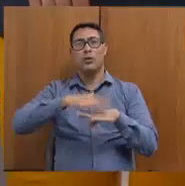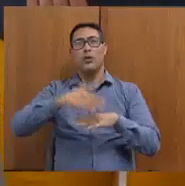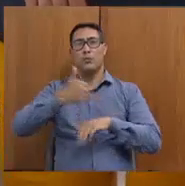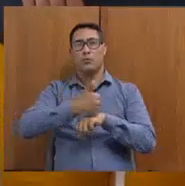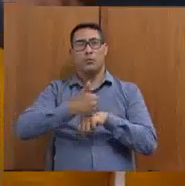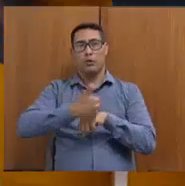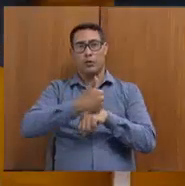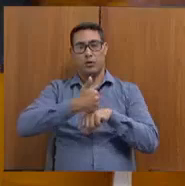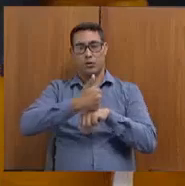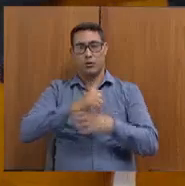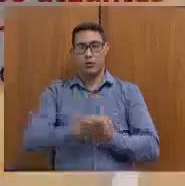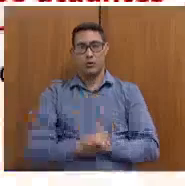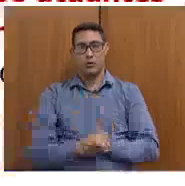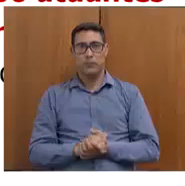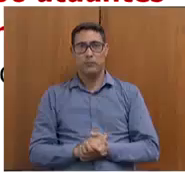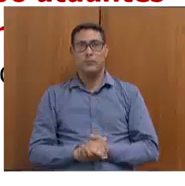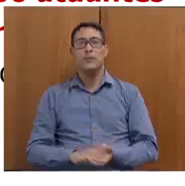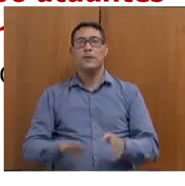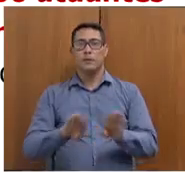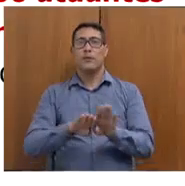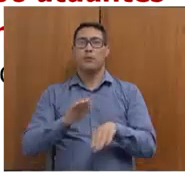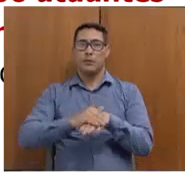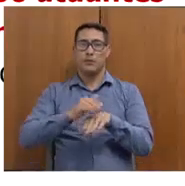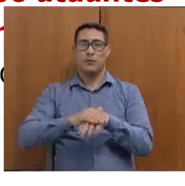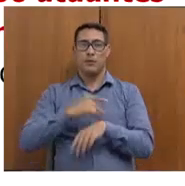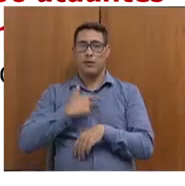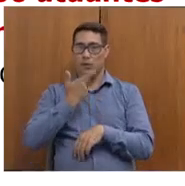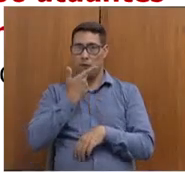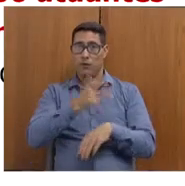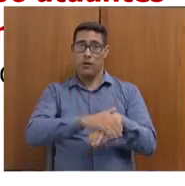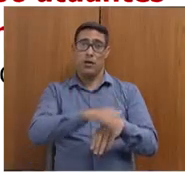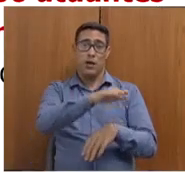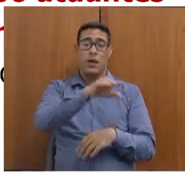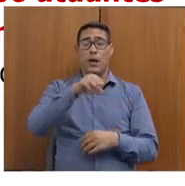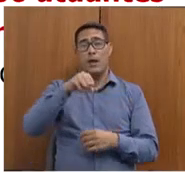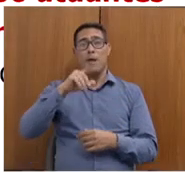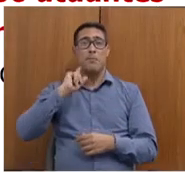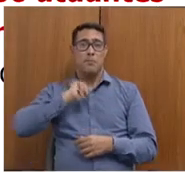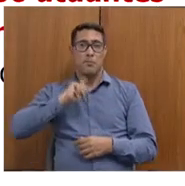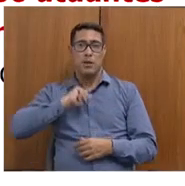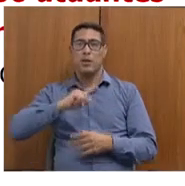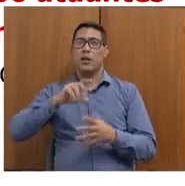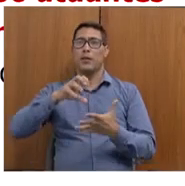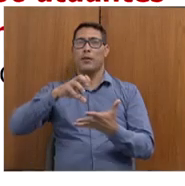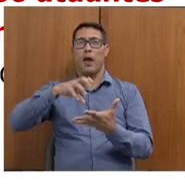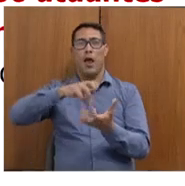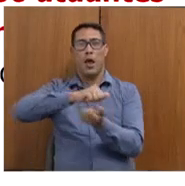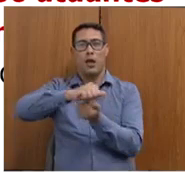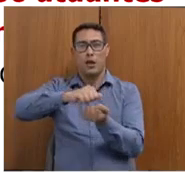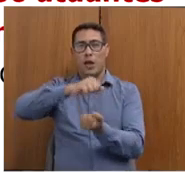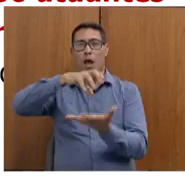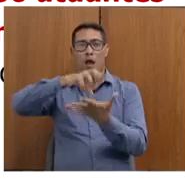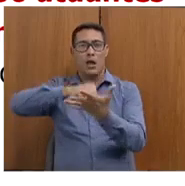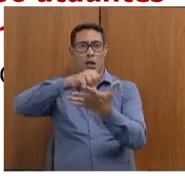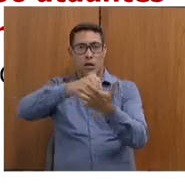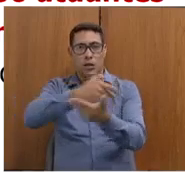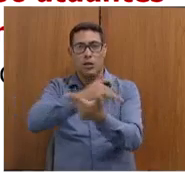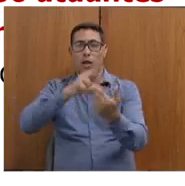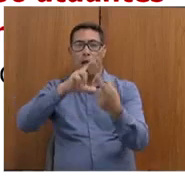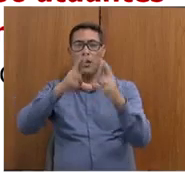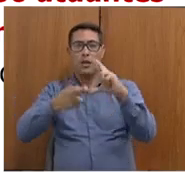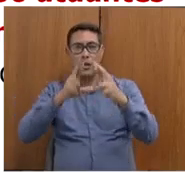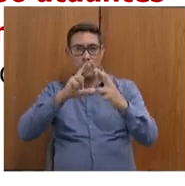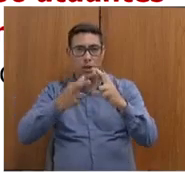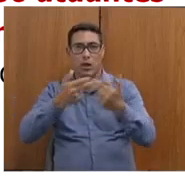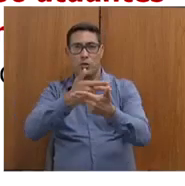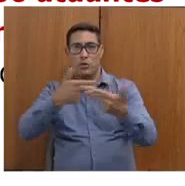Não podia nos deixar também de falar de Minas reciclando atitude, visando a inclusão produtiva de